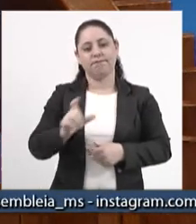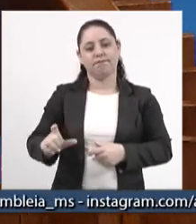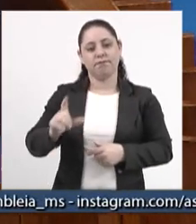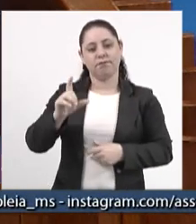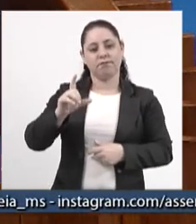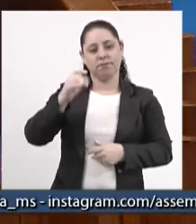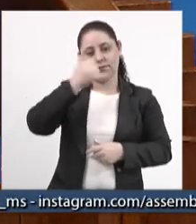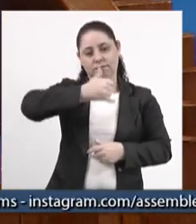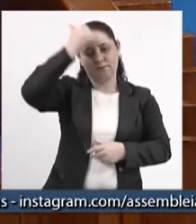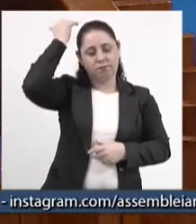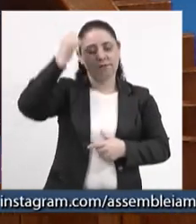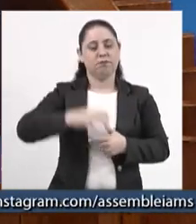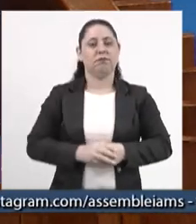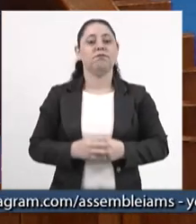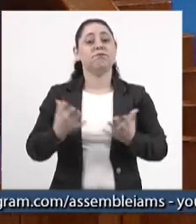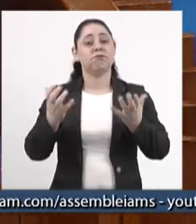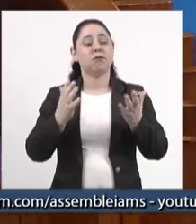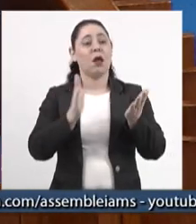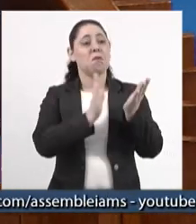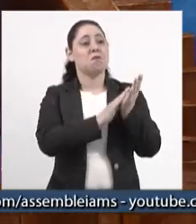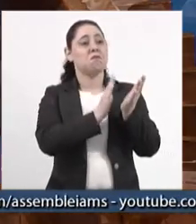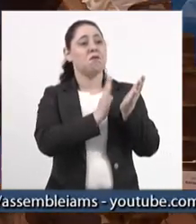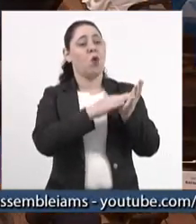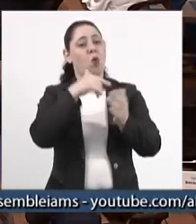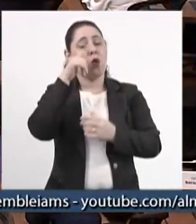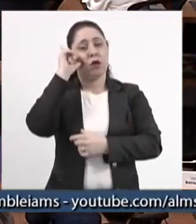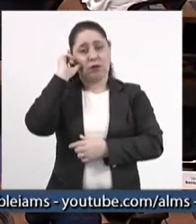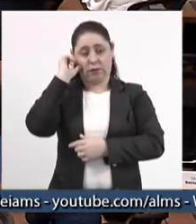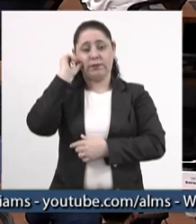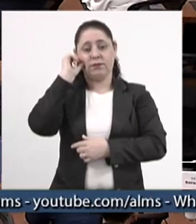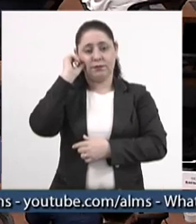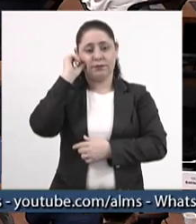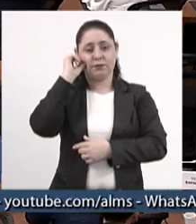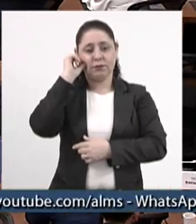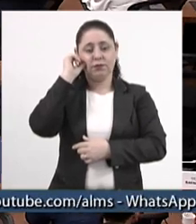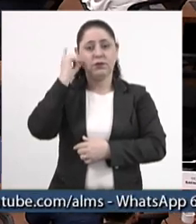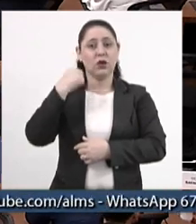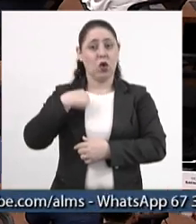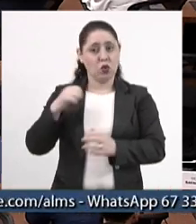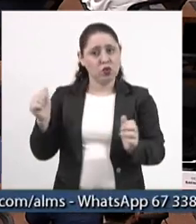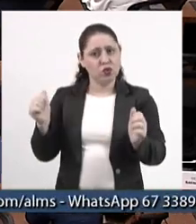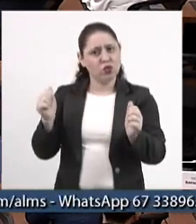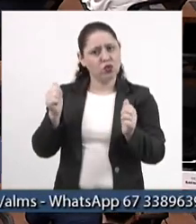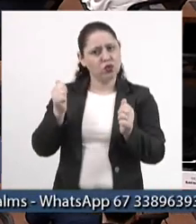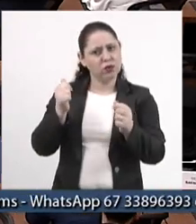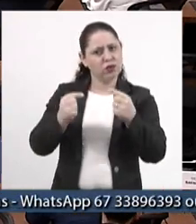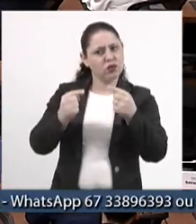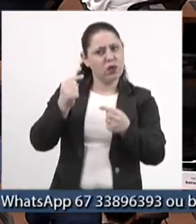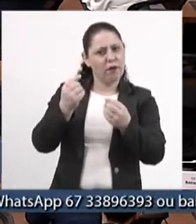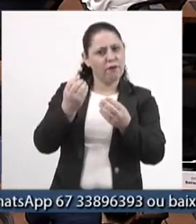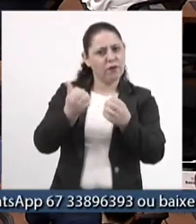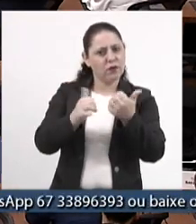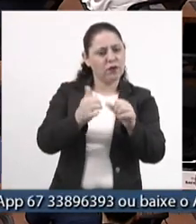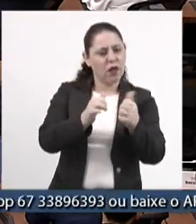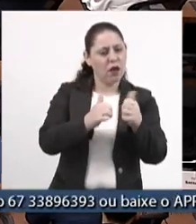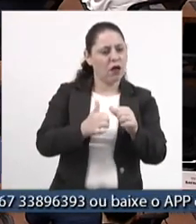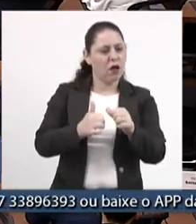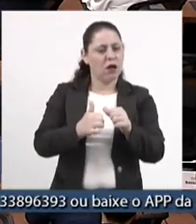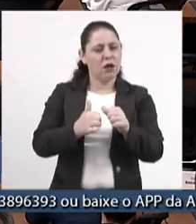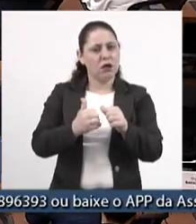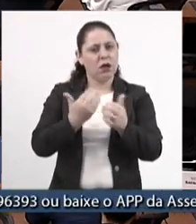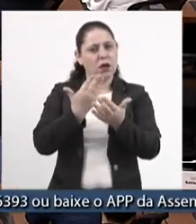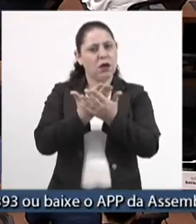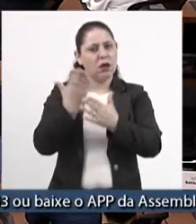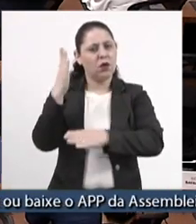eu quero primeiro lhe parabenizar. Ontem eu estava justamente fazendo um estudo em casa à noite